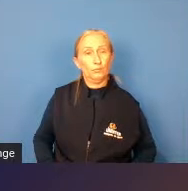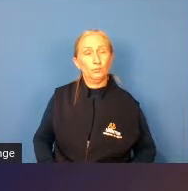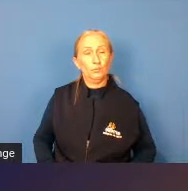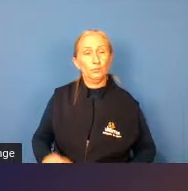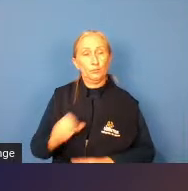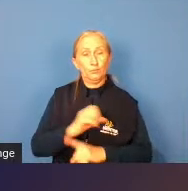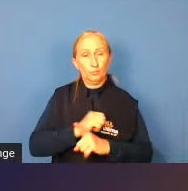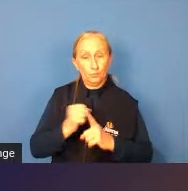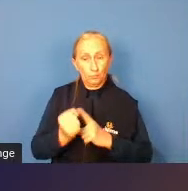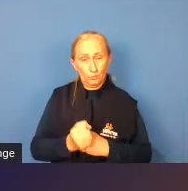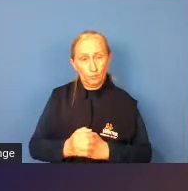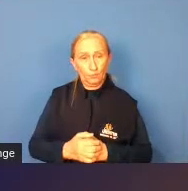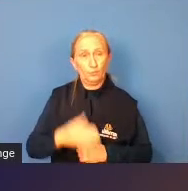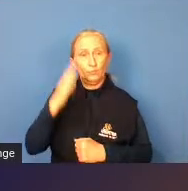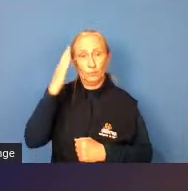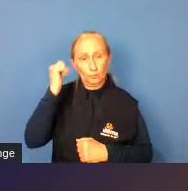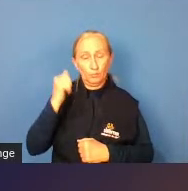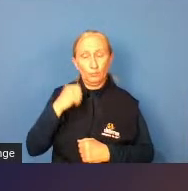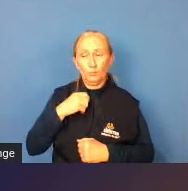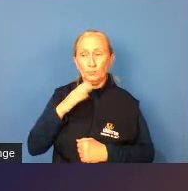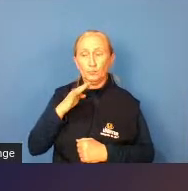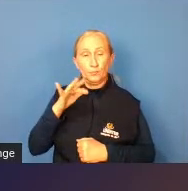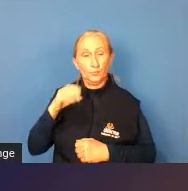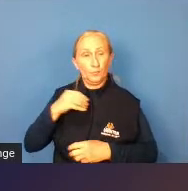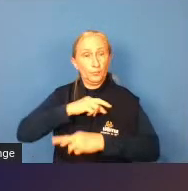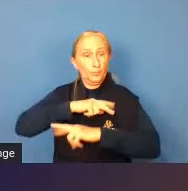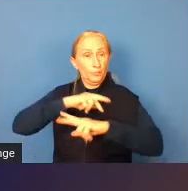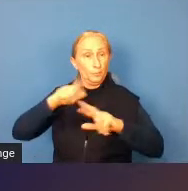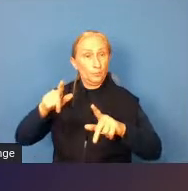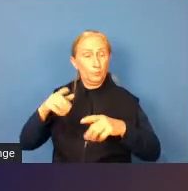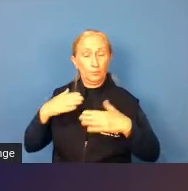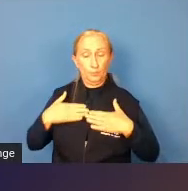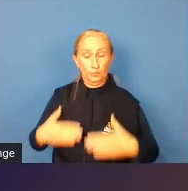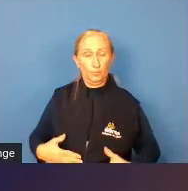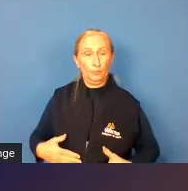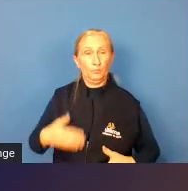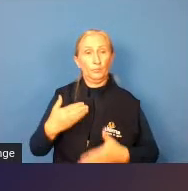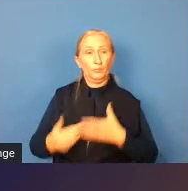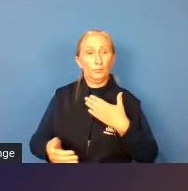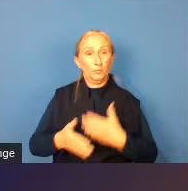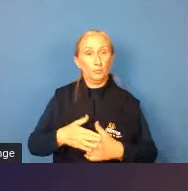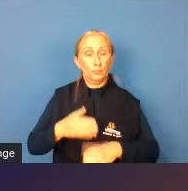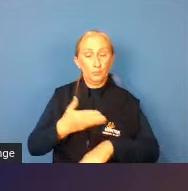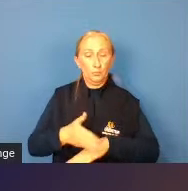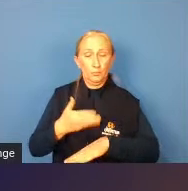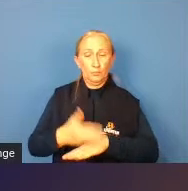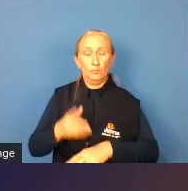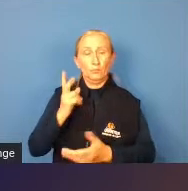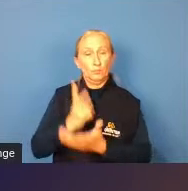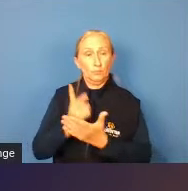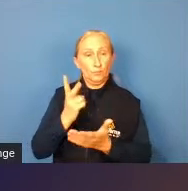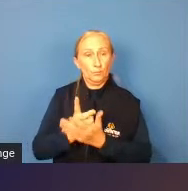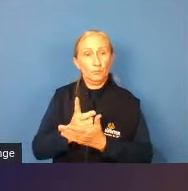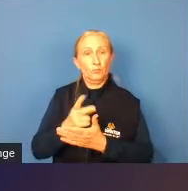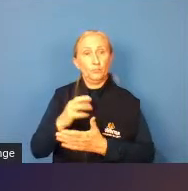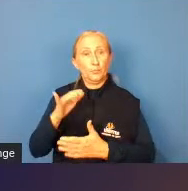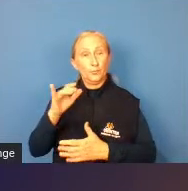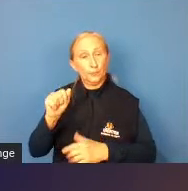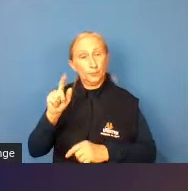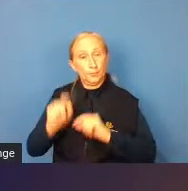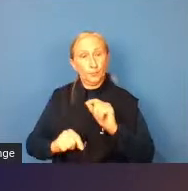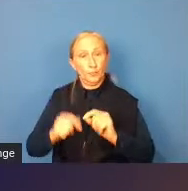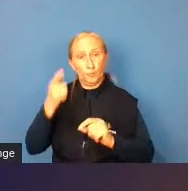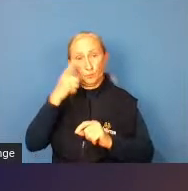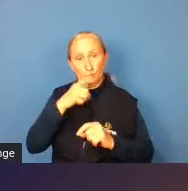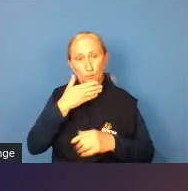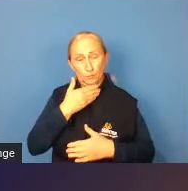sociais a gente sabe que os benefícios são infinitos da atividade física desde que a prática ela seja contínua seja moderada para a